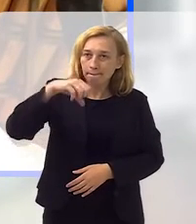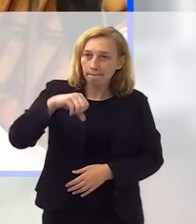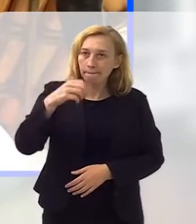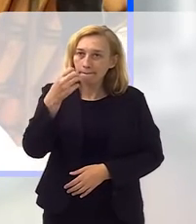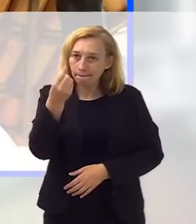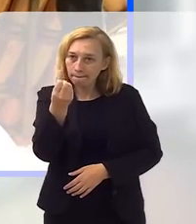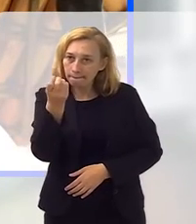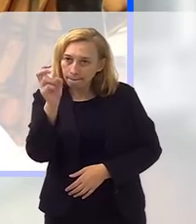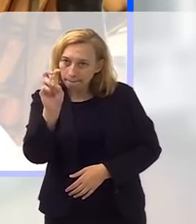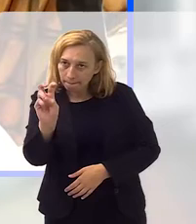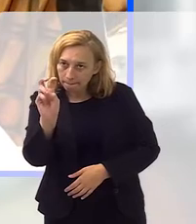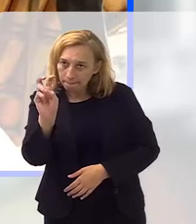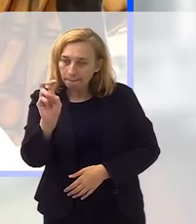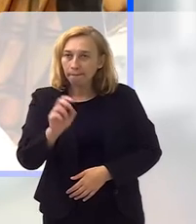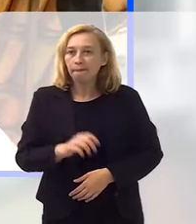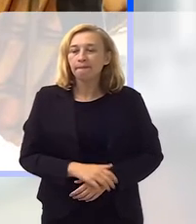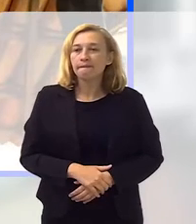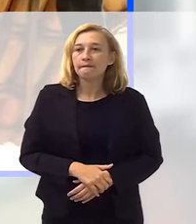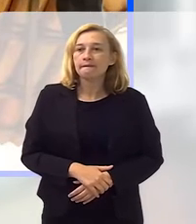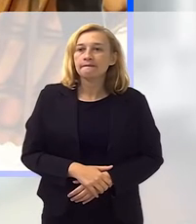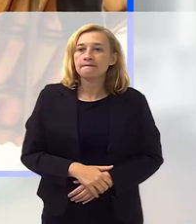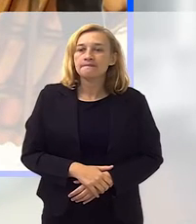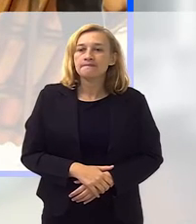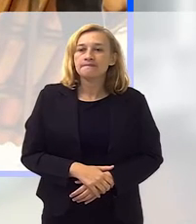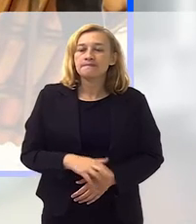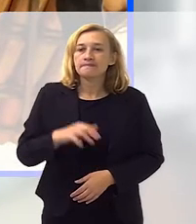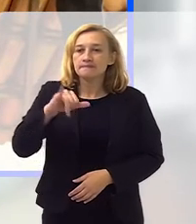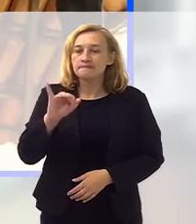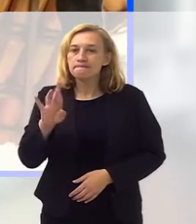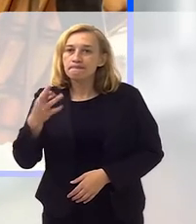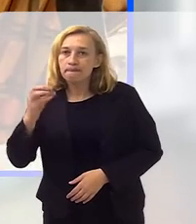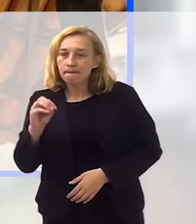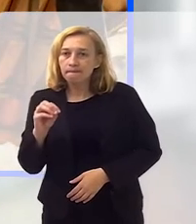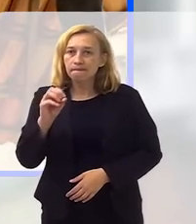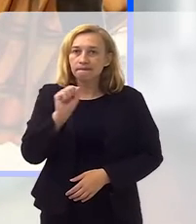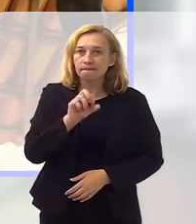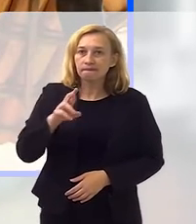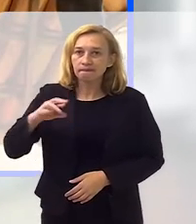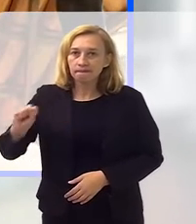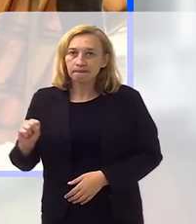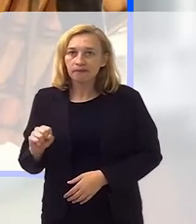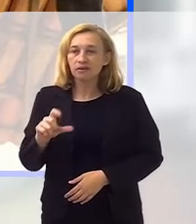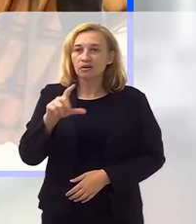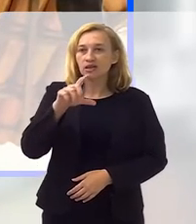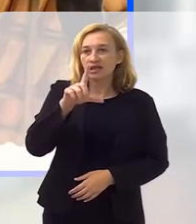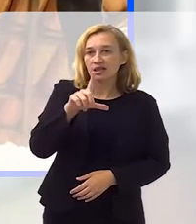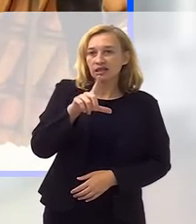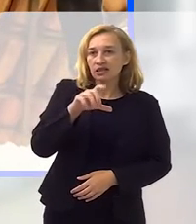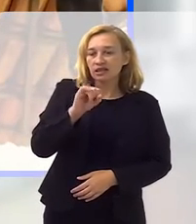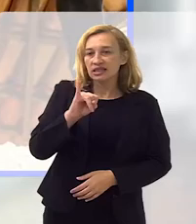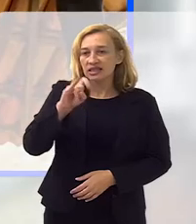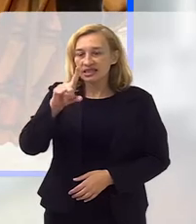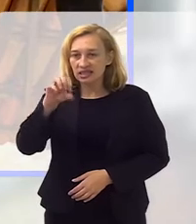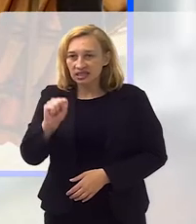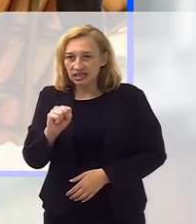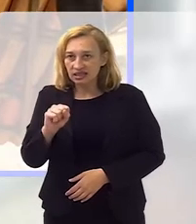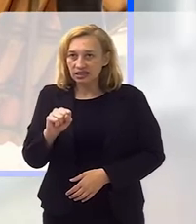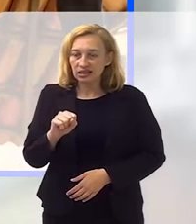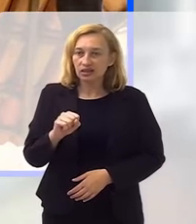1965, né, feito pelo Império Serrano, parceria de Dona Ivone com o Silas de Oliveira, que é